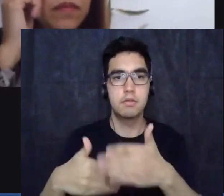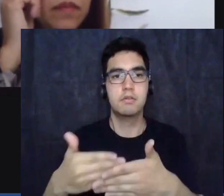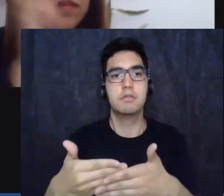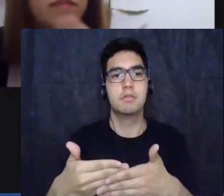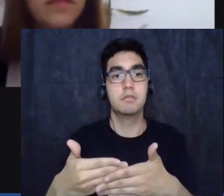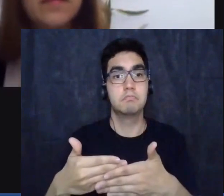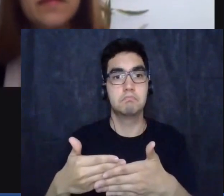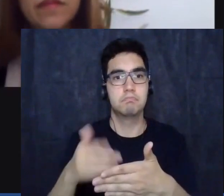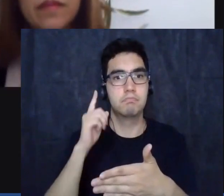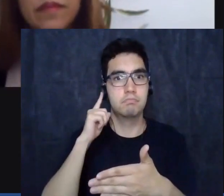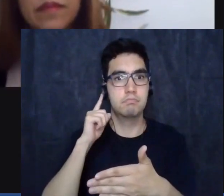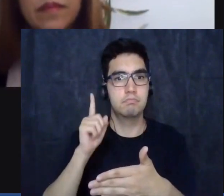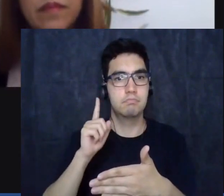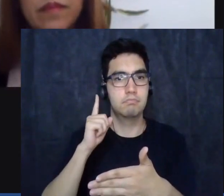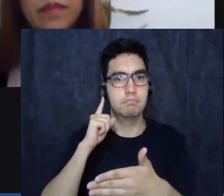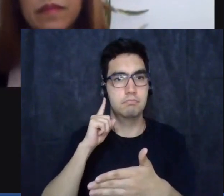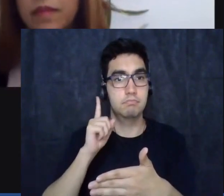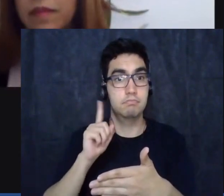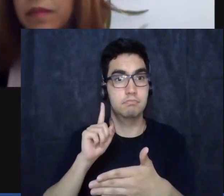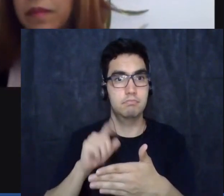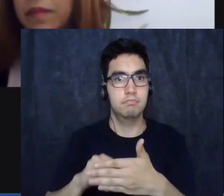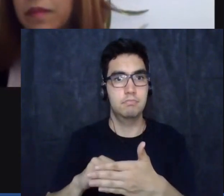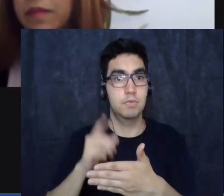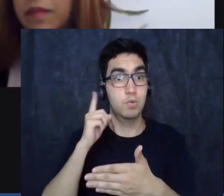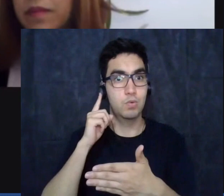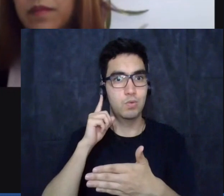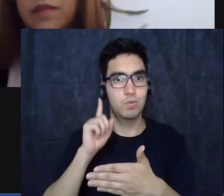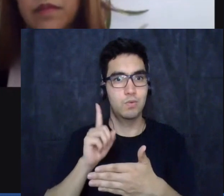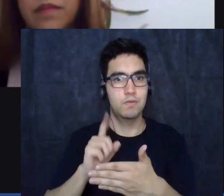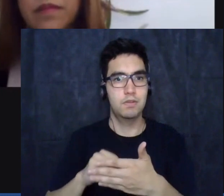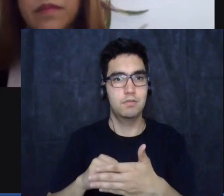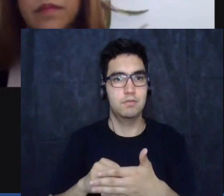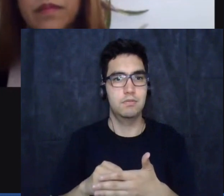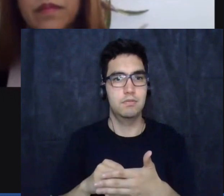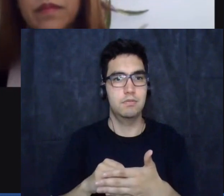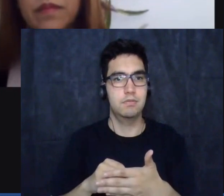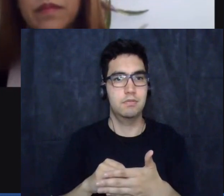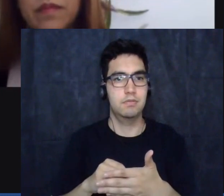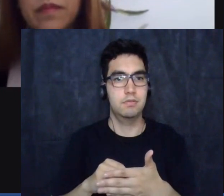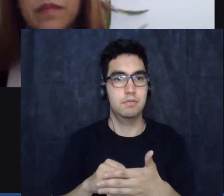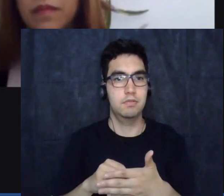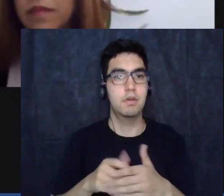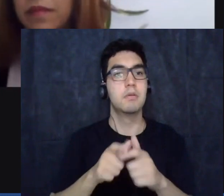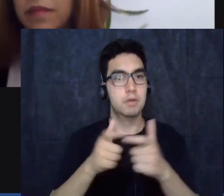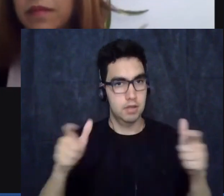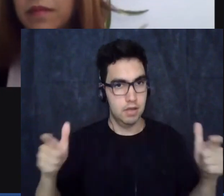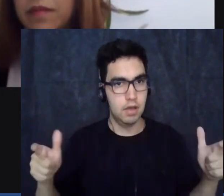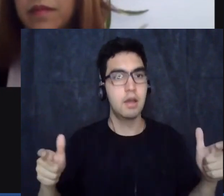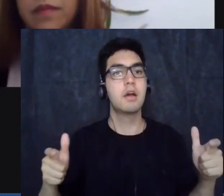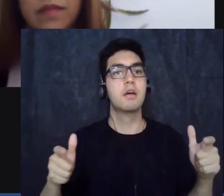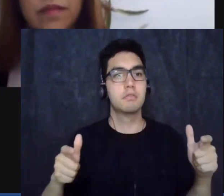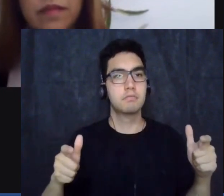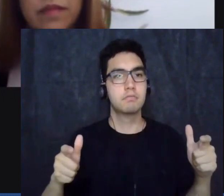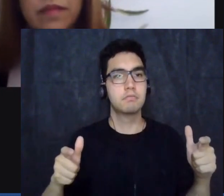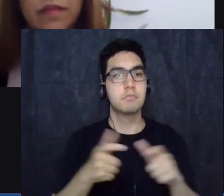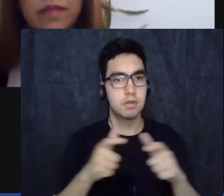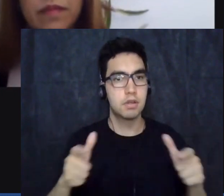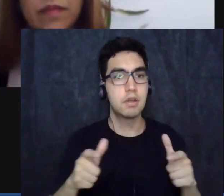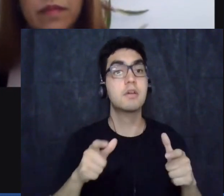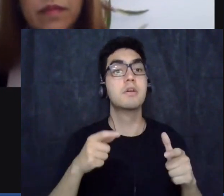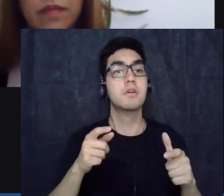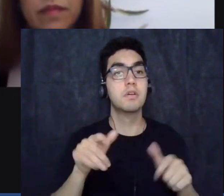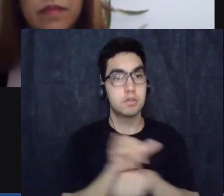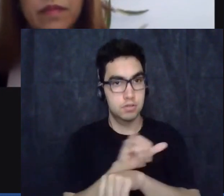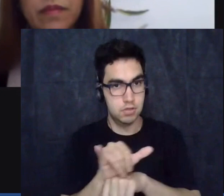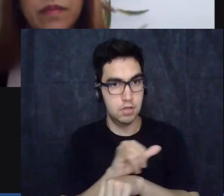tá agora quando você me fala sobre a questão da lei é claro que a lei